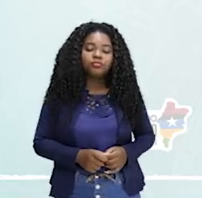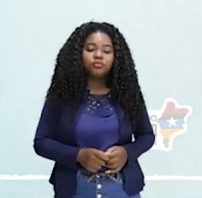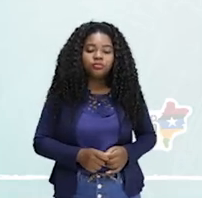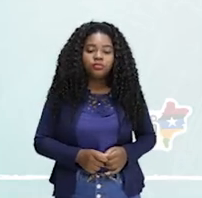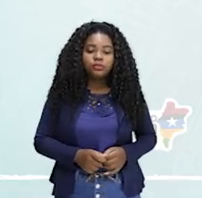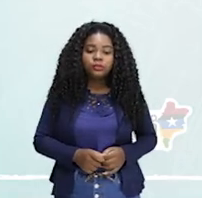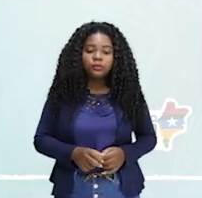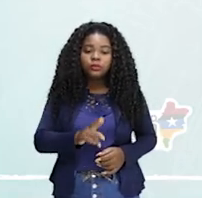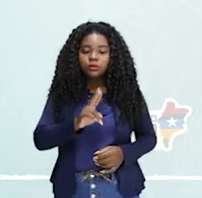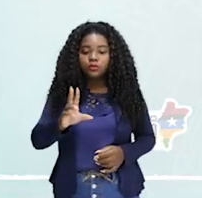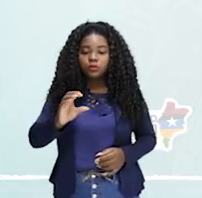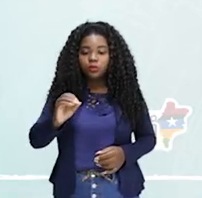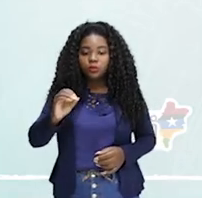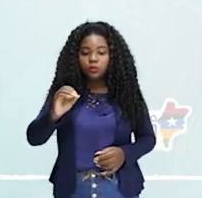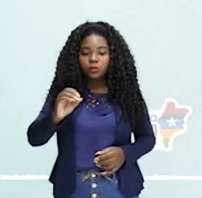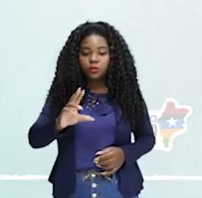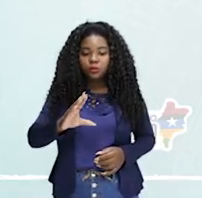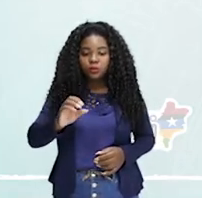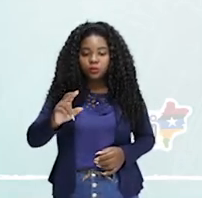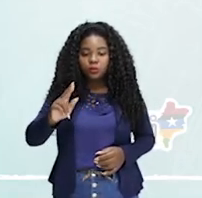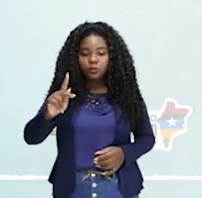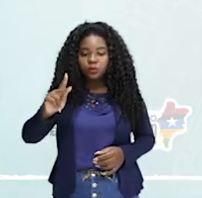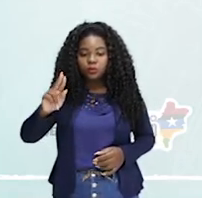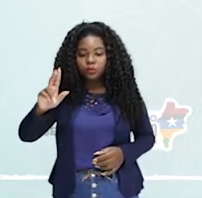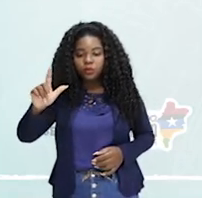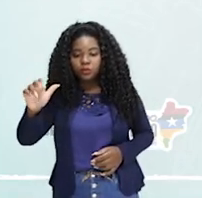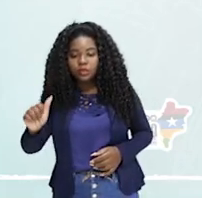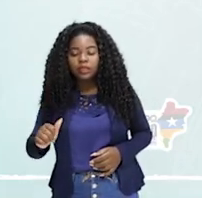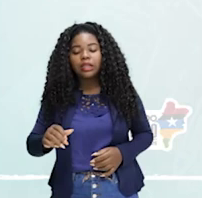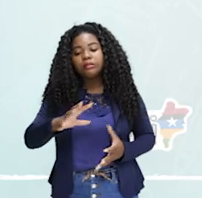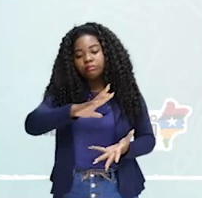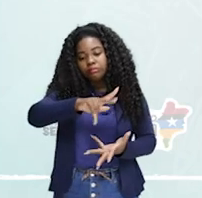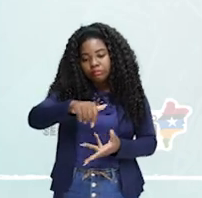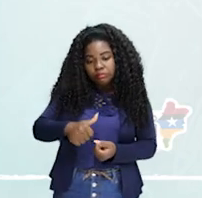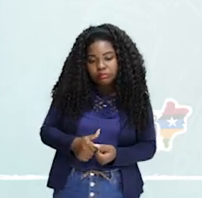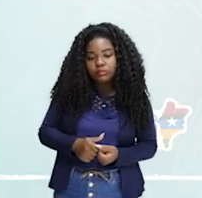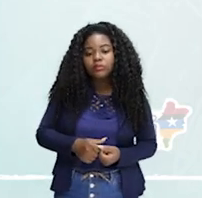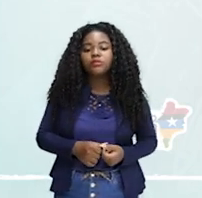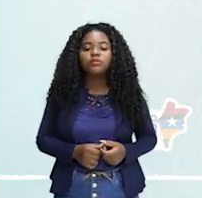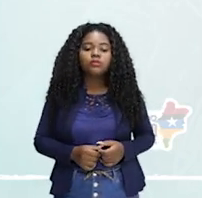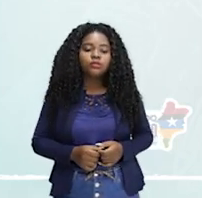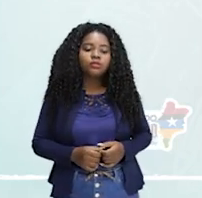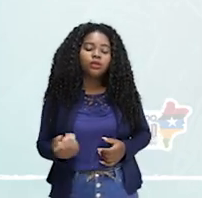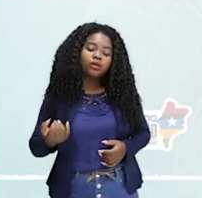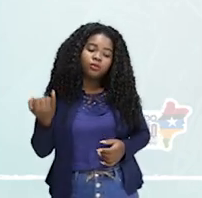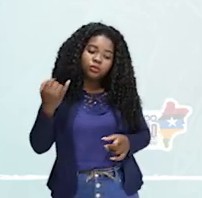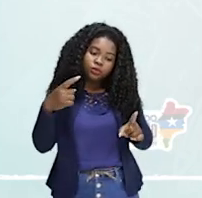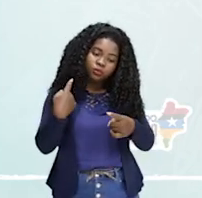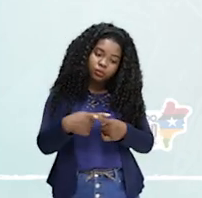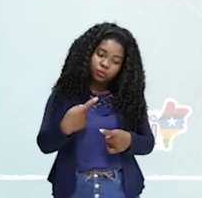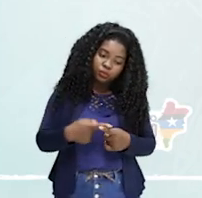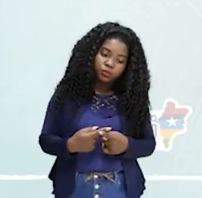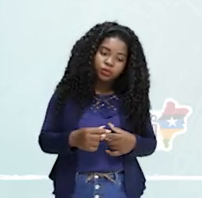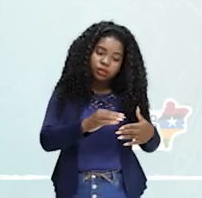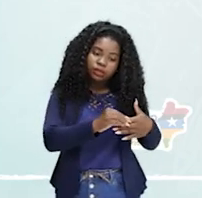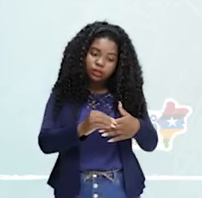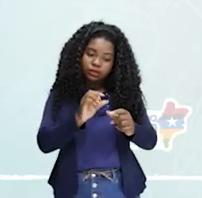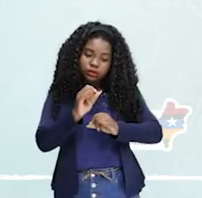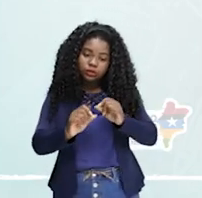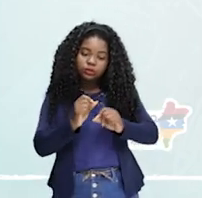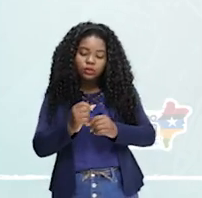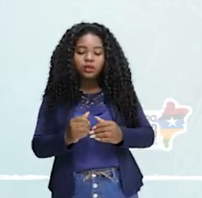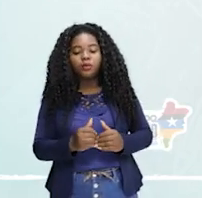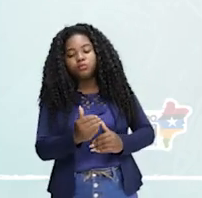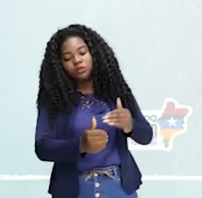chamada de Cúpula da Terra. Ela aconteceu 20 anos depois da Conferência de Estocolmo. E ela vai ser muito importante, porque ela vai trazer à luz o